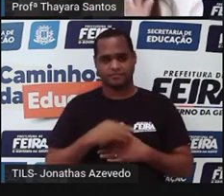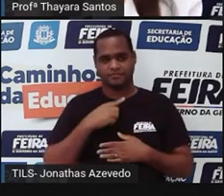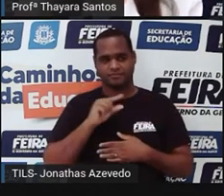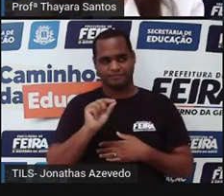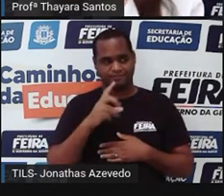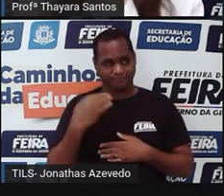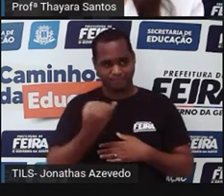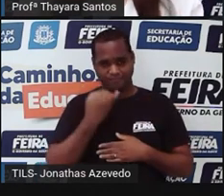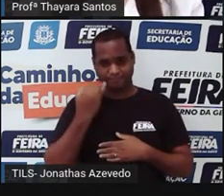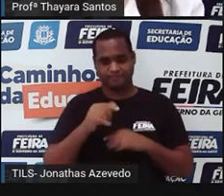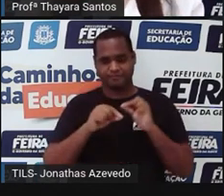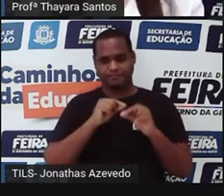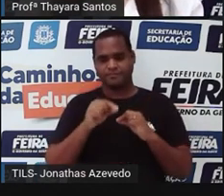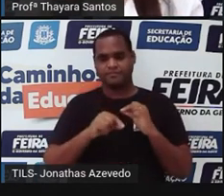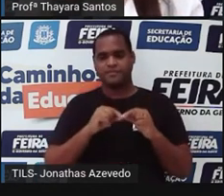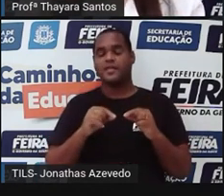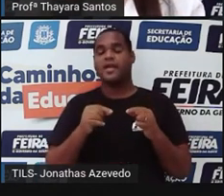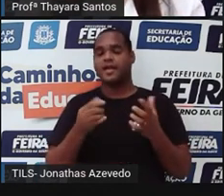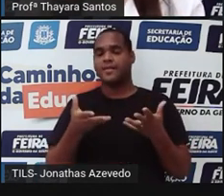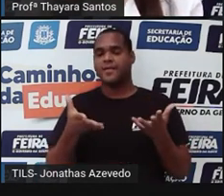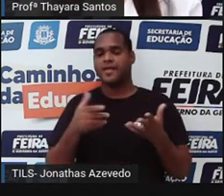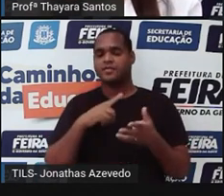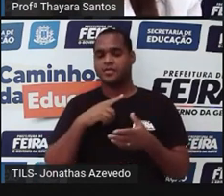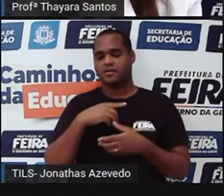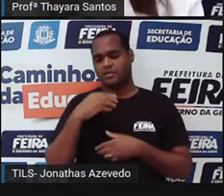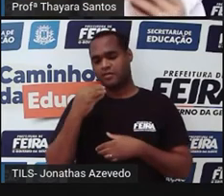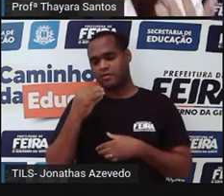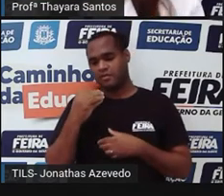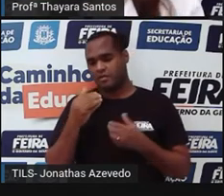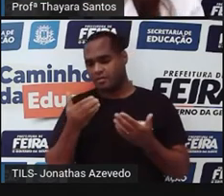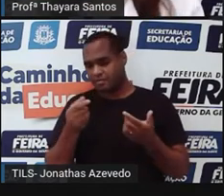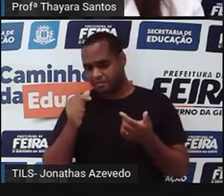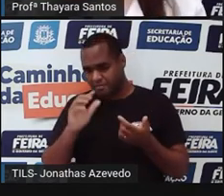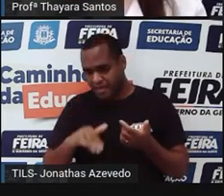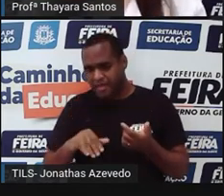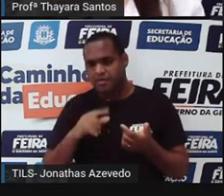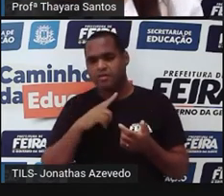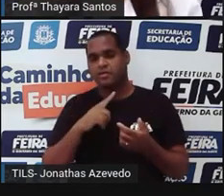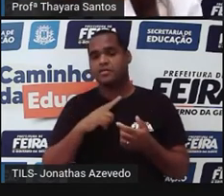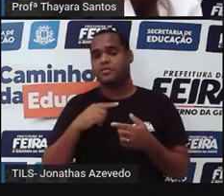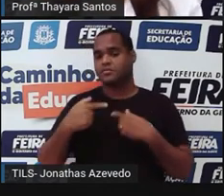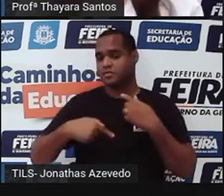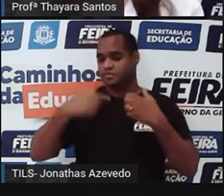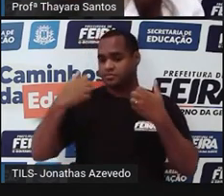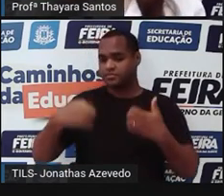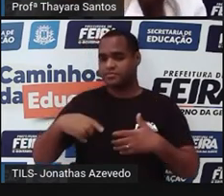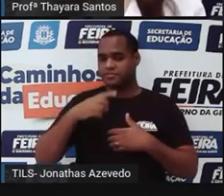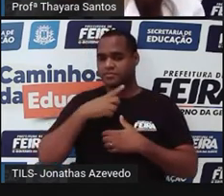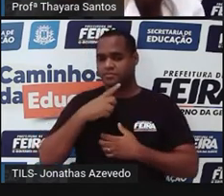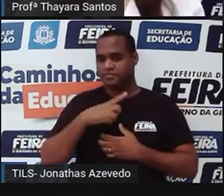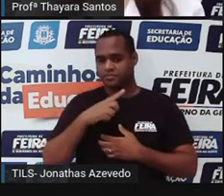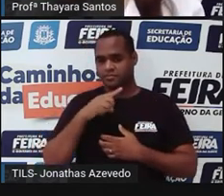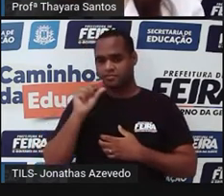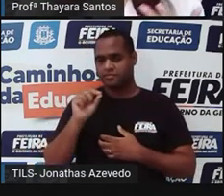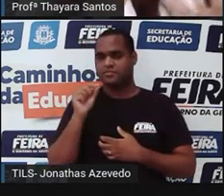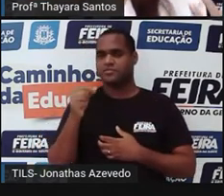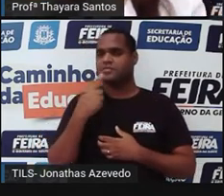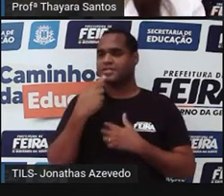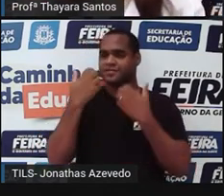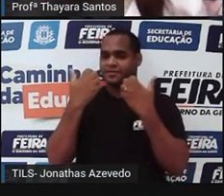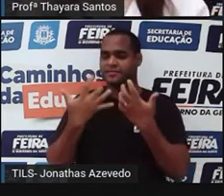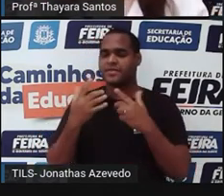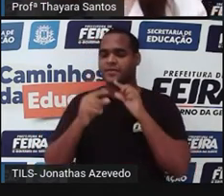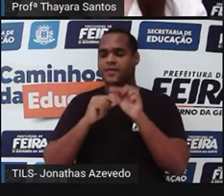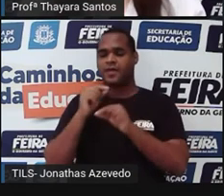aí? Essa técnica não é uma técnica barata, por isso que a gente viu uma das geneticistas falando, né, que tem